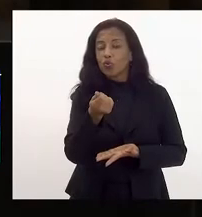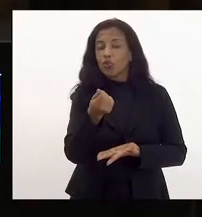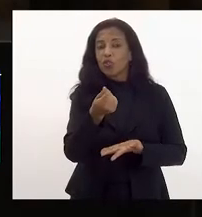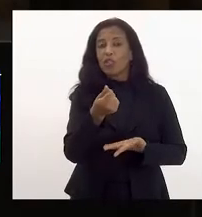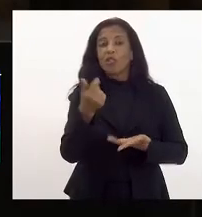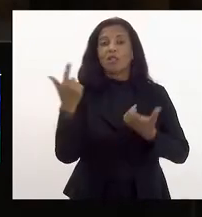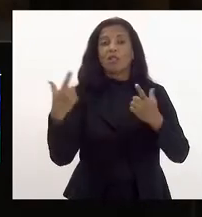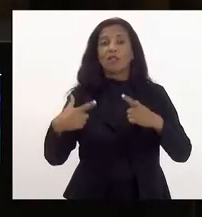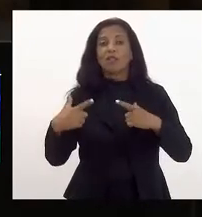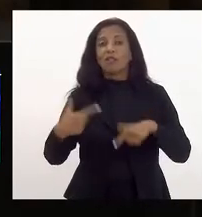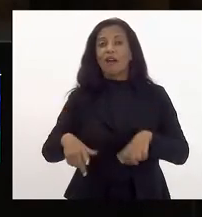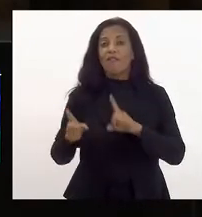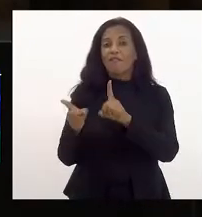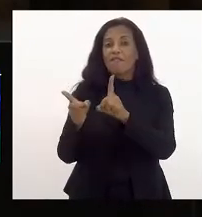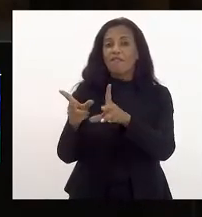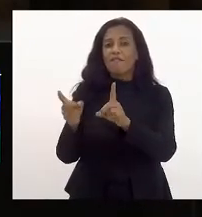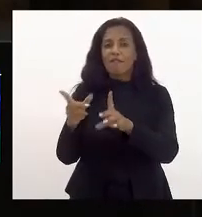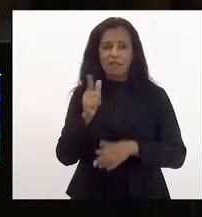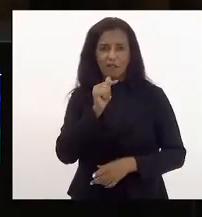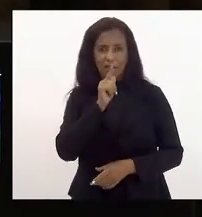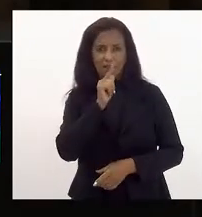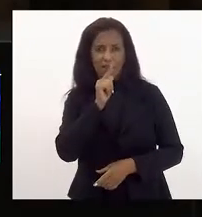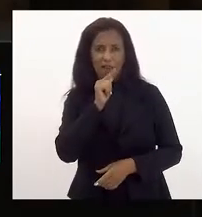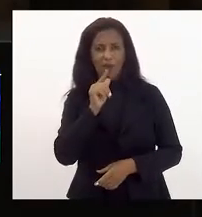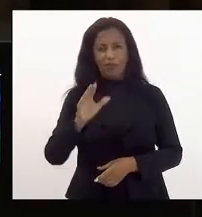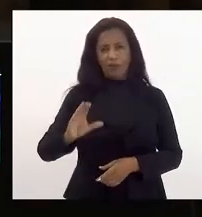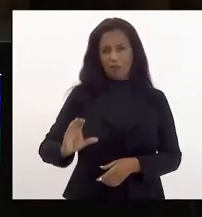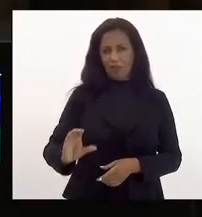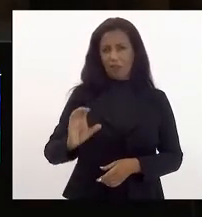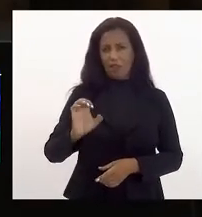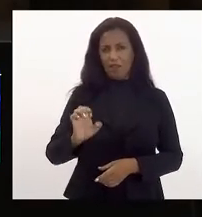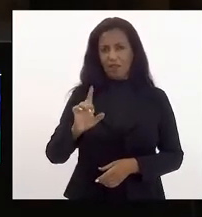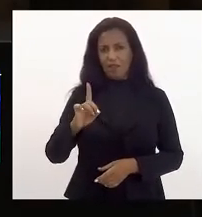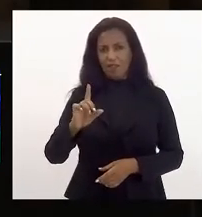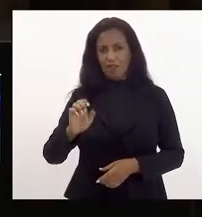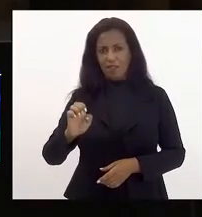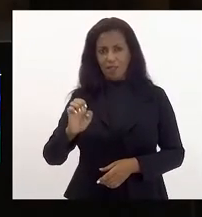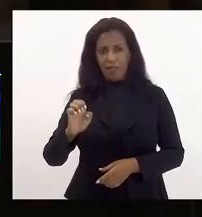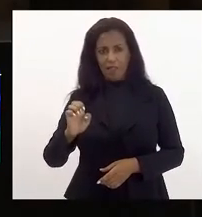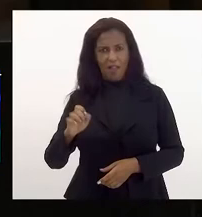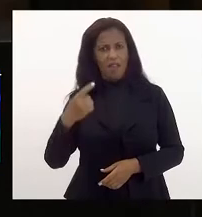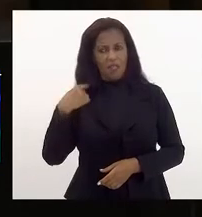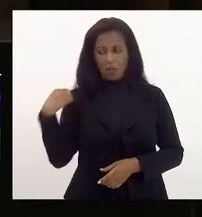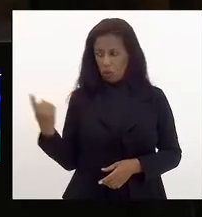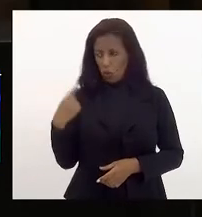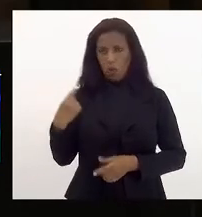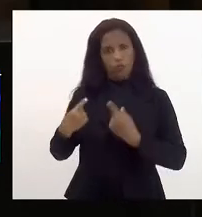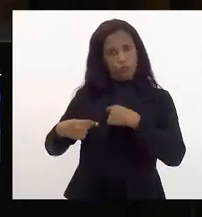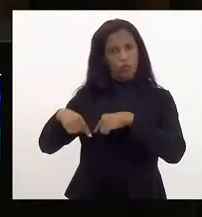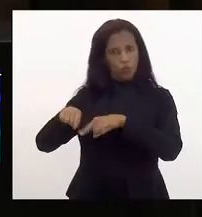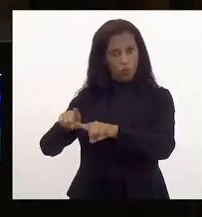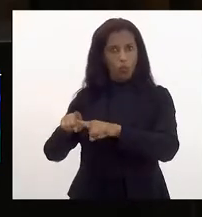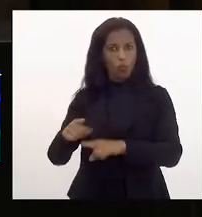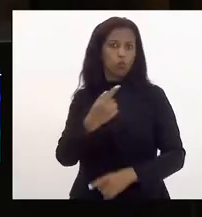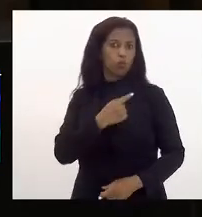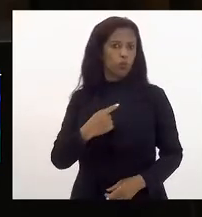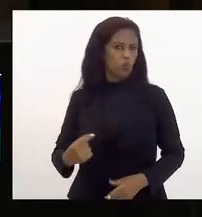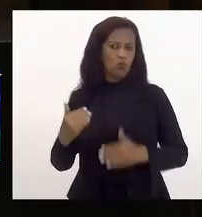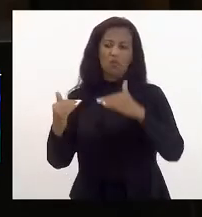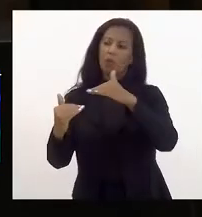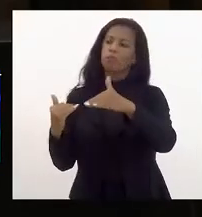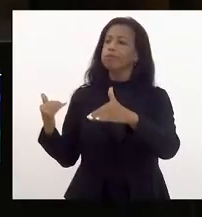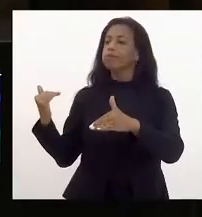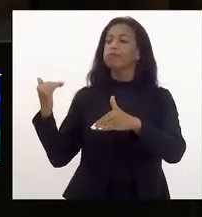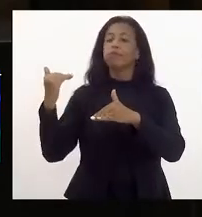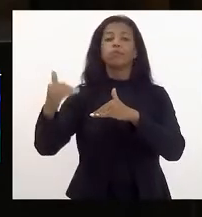da concessão da CEDAI a privatização da CEDAI que nós fomos contra aqui que o governo passou por